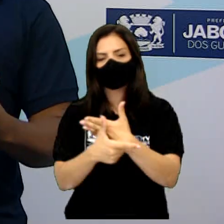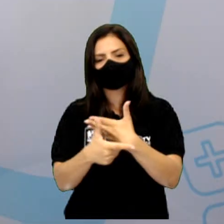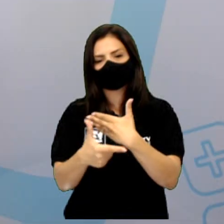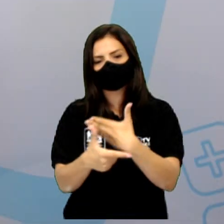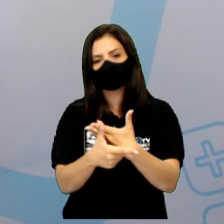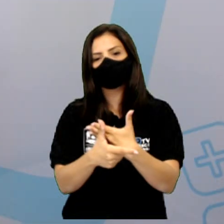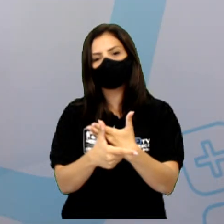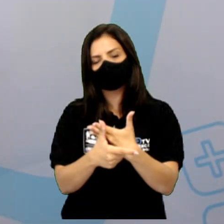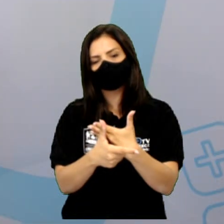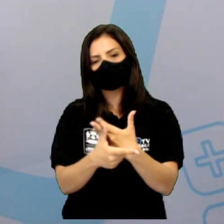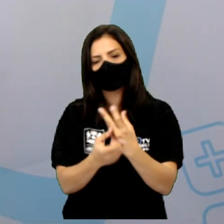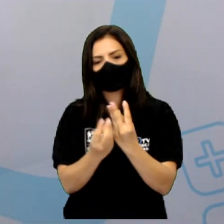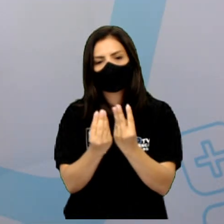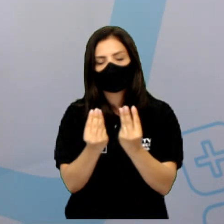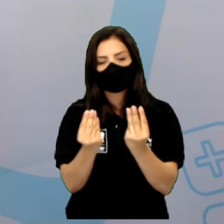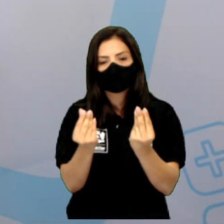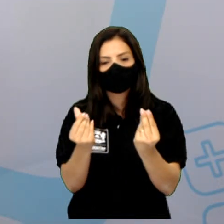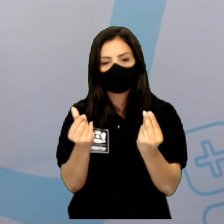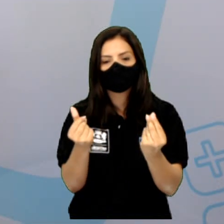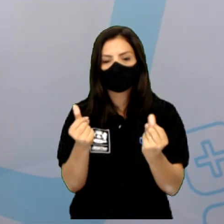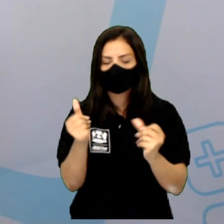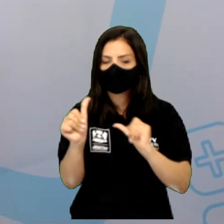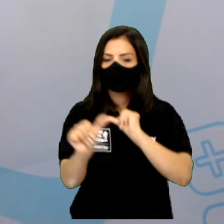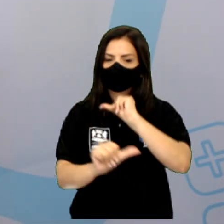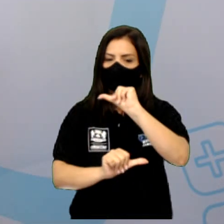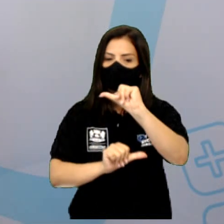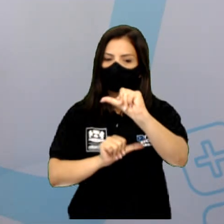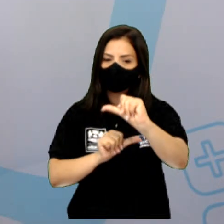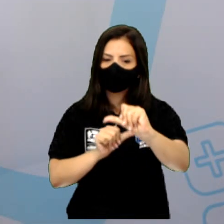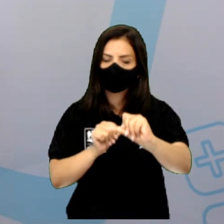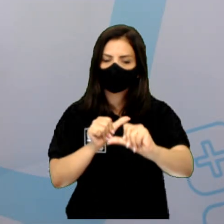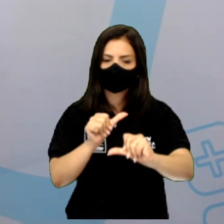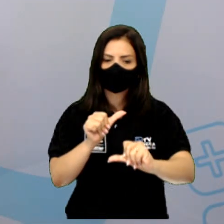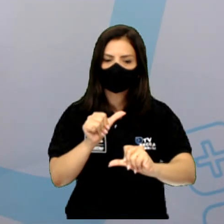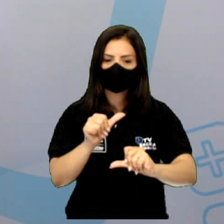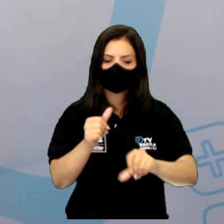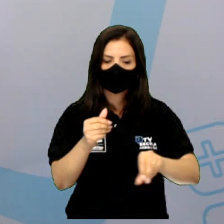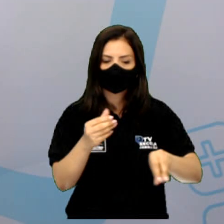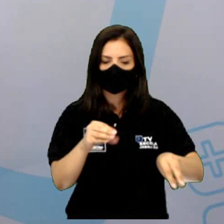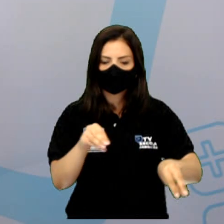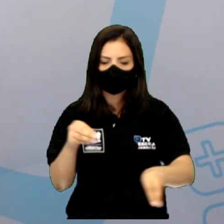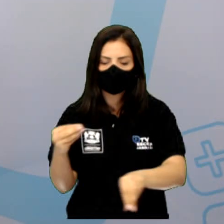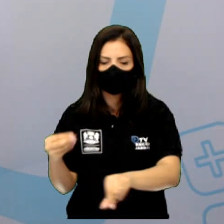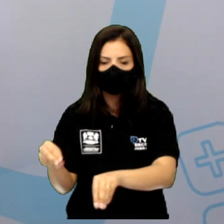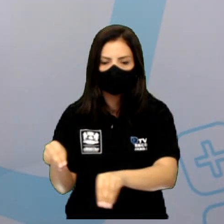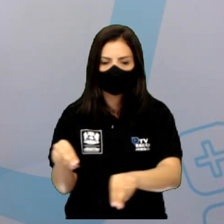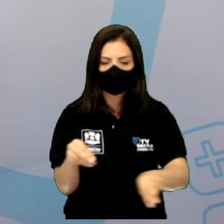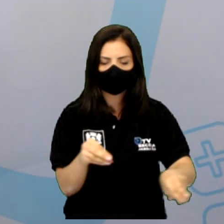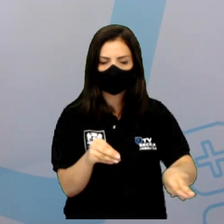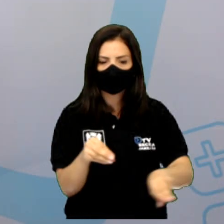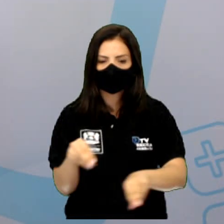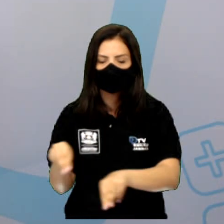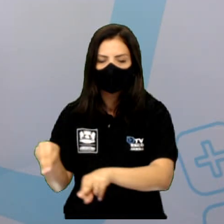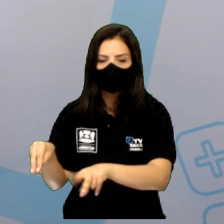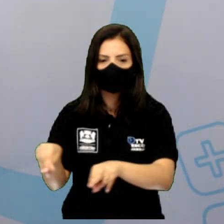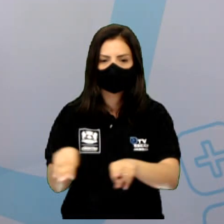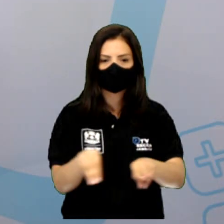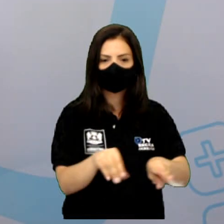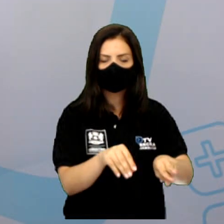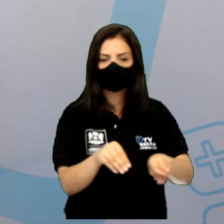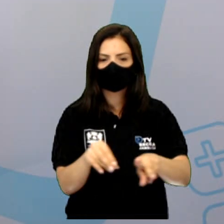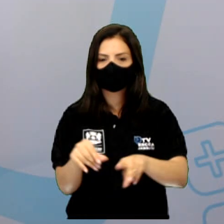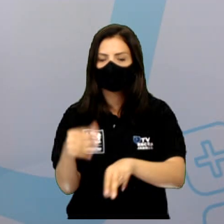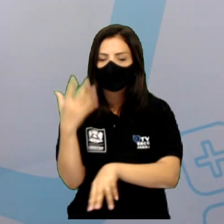substâncias, eles mesmos transformam em sais minerais que vão para o solo. E as plantas obtêm